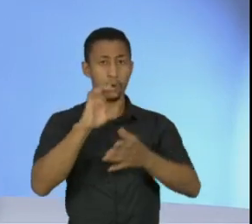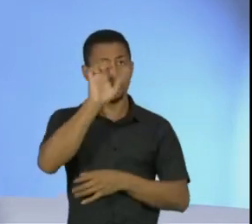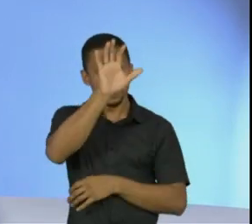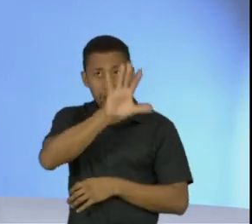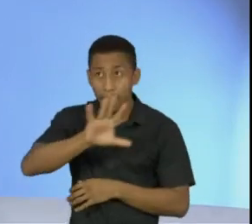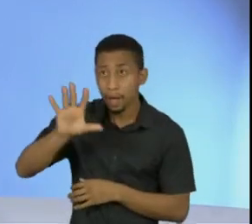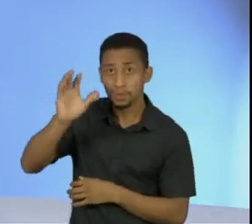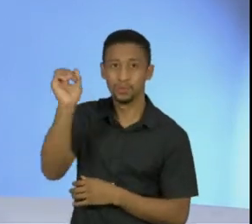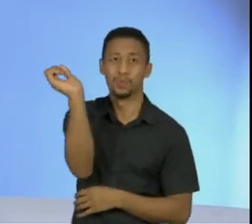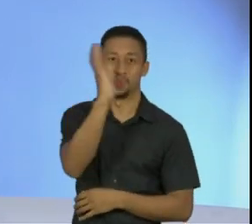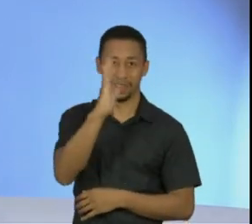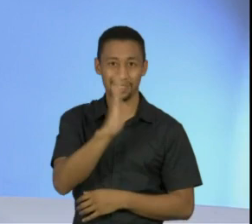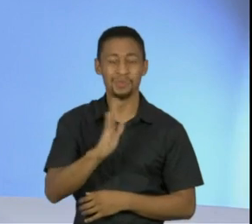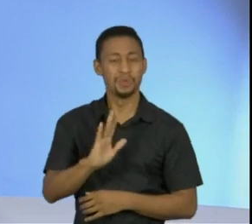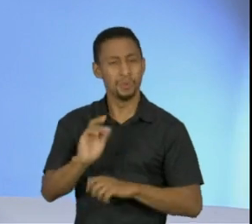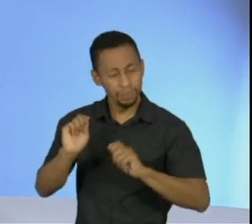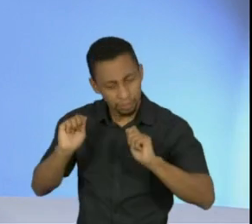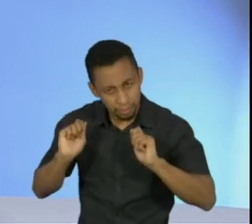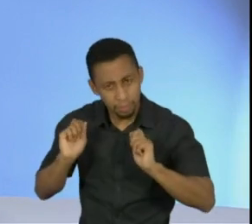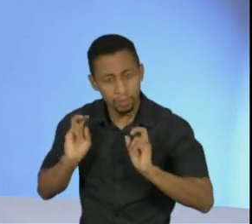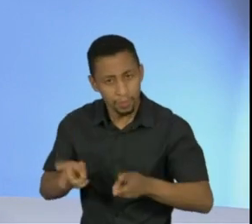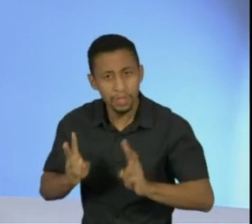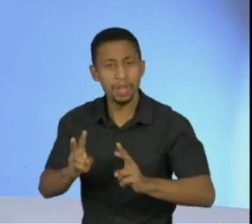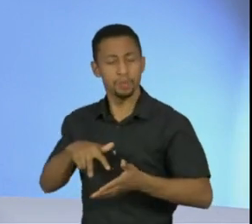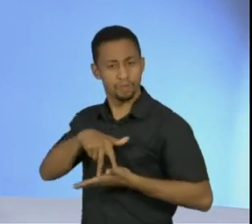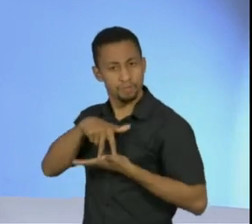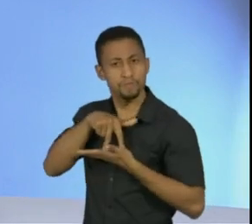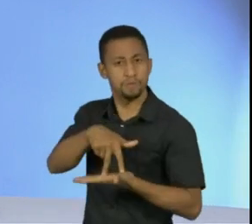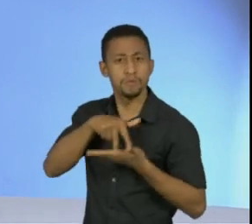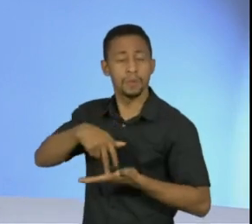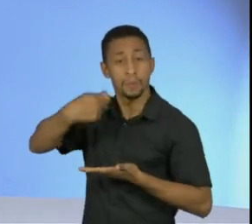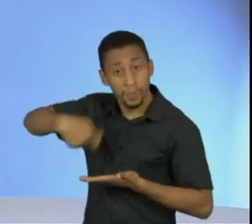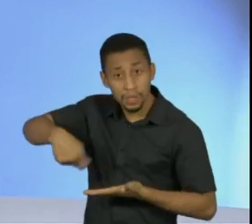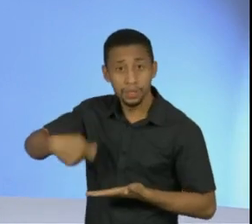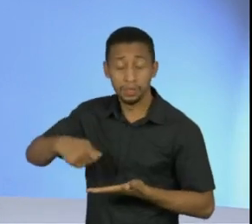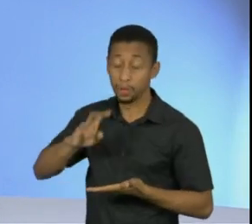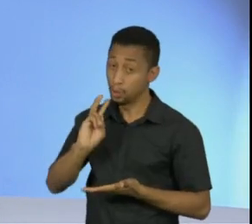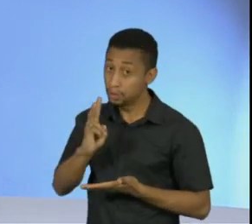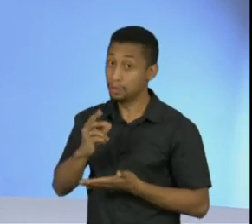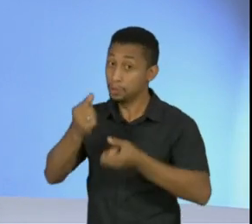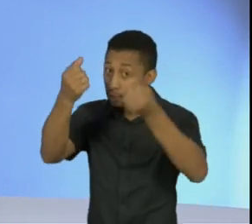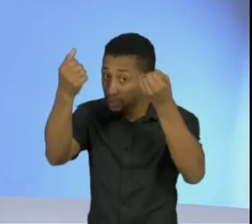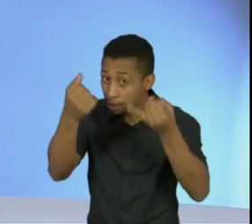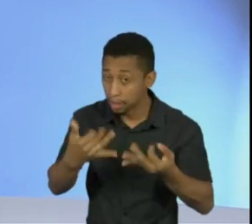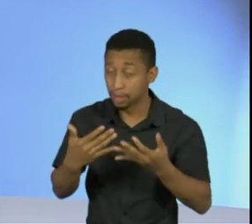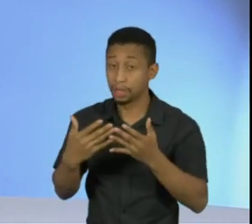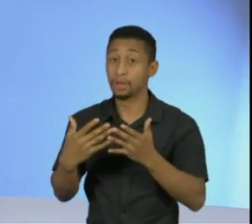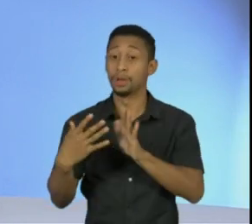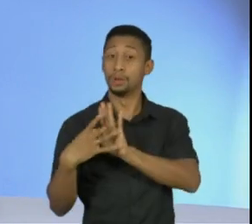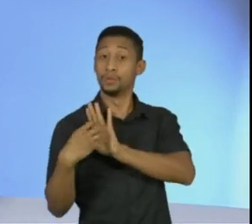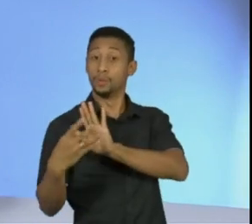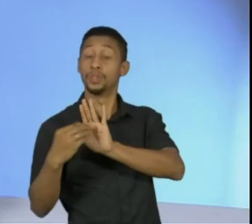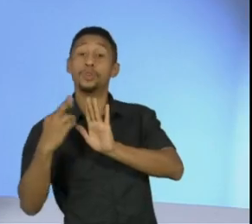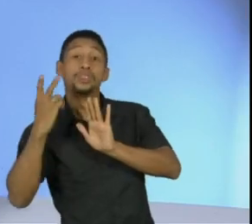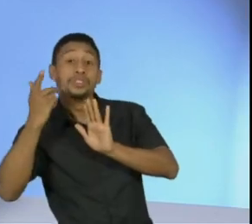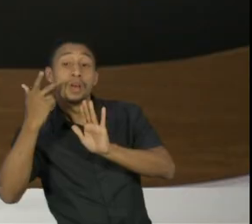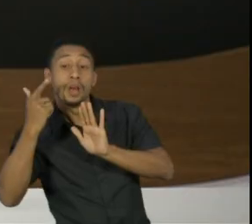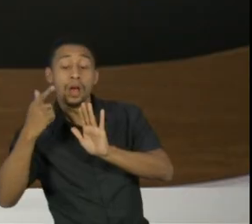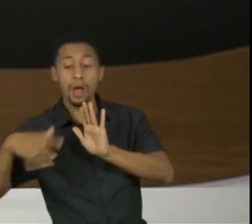sustentabilidade e continuidade, que é o exemplo que eu sempre cito aqui do Ceará da educação. Só